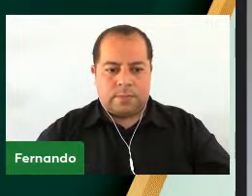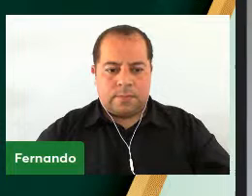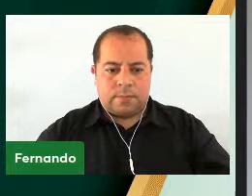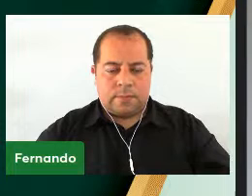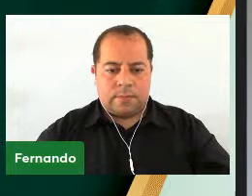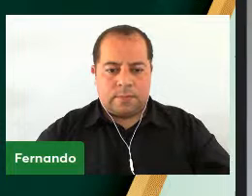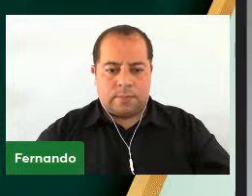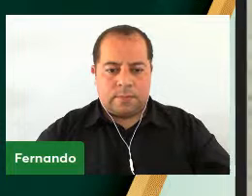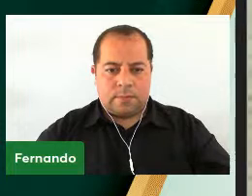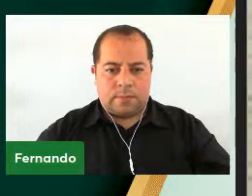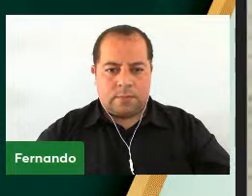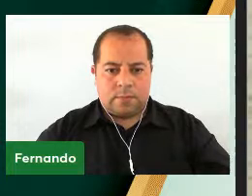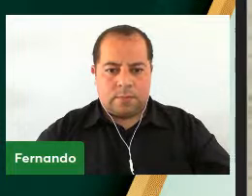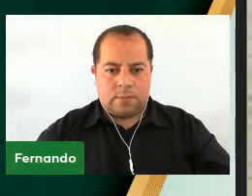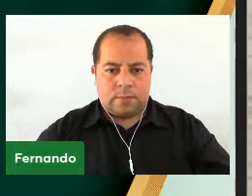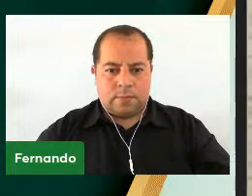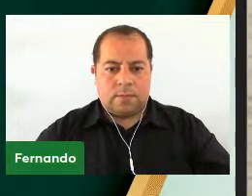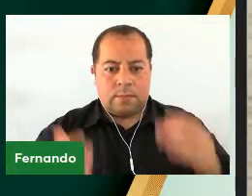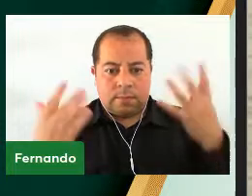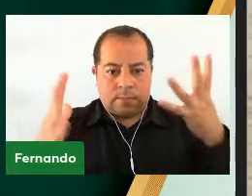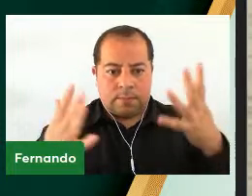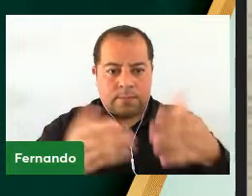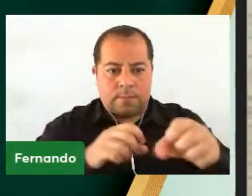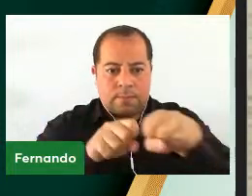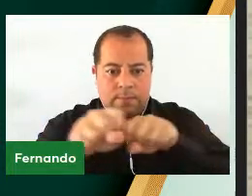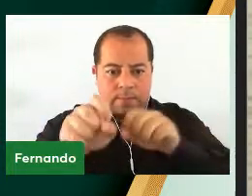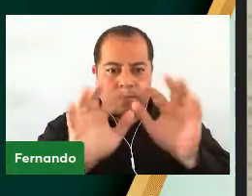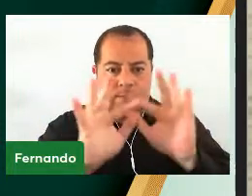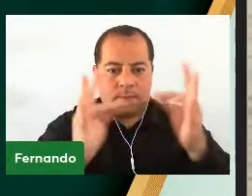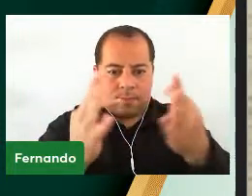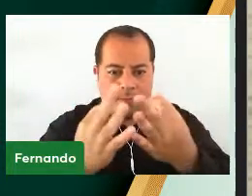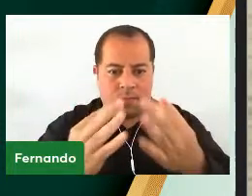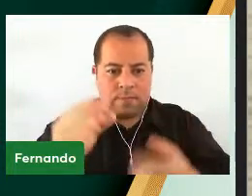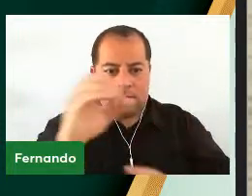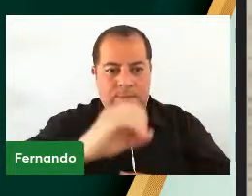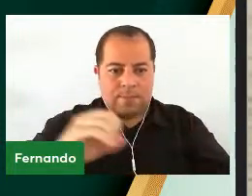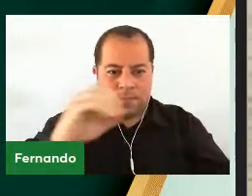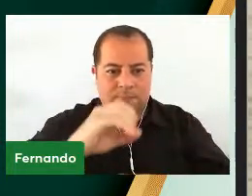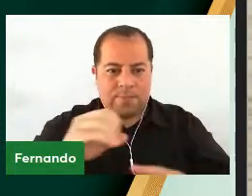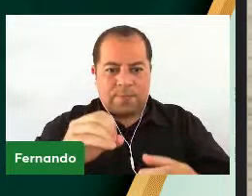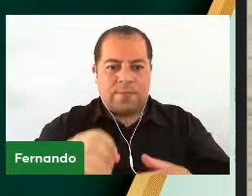Meus parabéns aos formandos e suas famílias que tenhamos uma linda cerimônia.